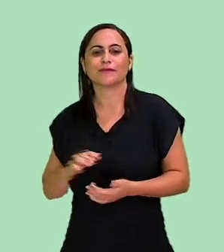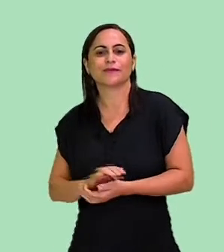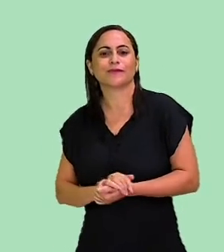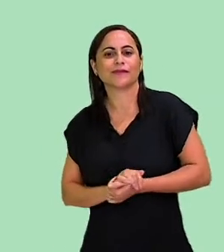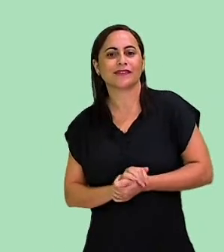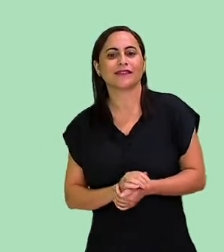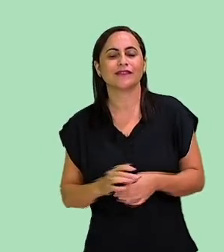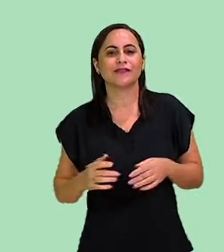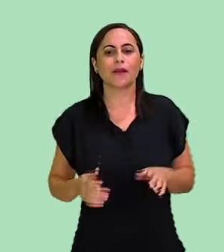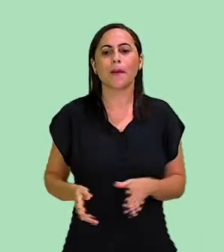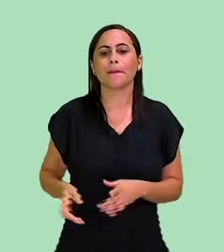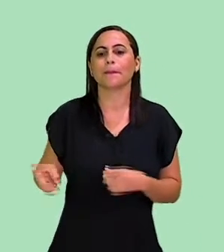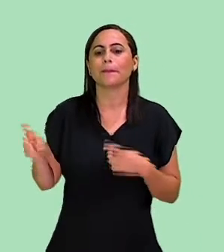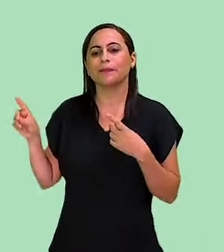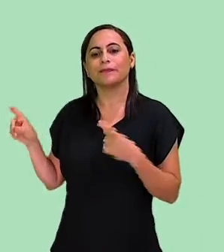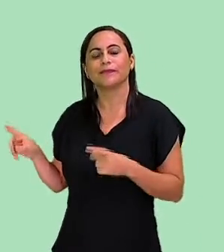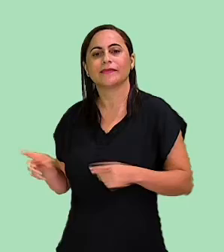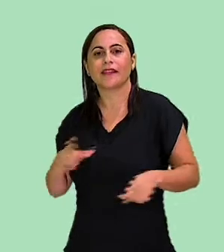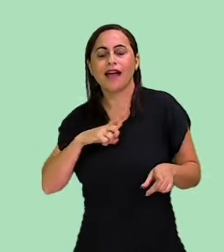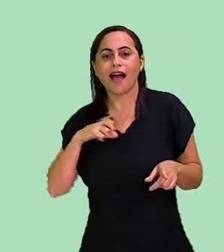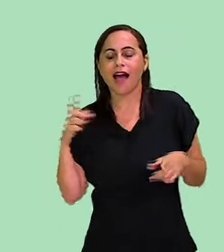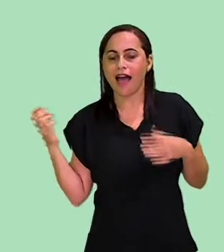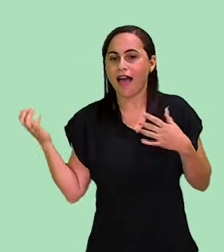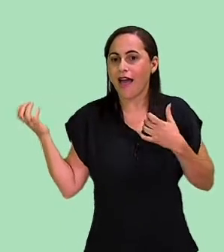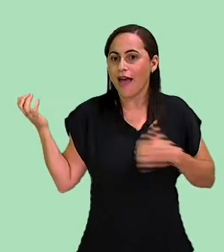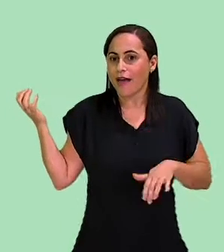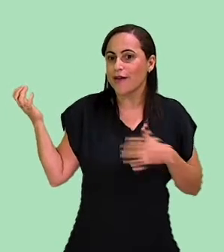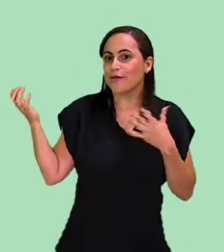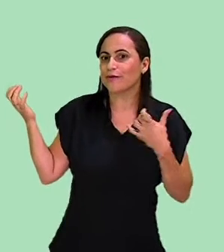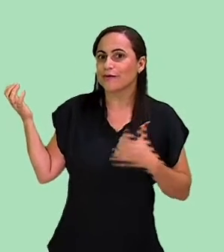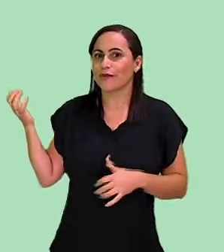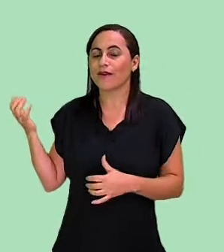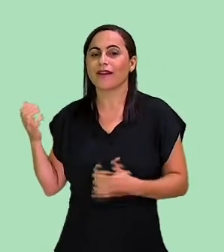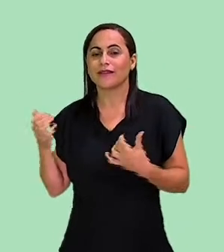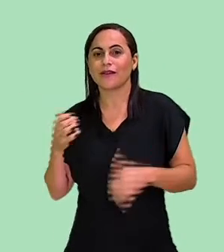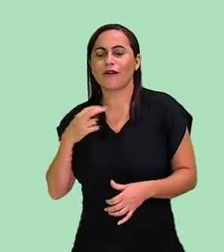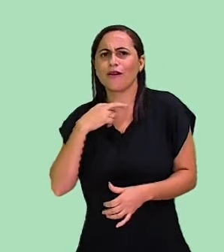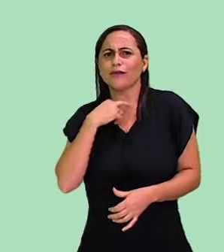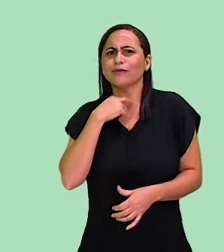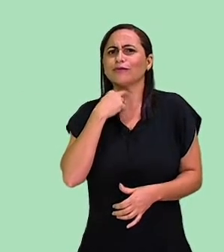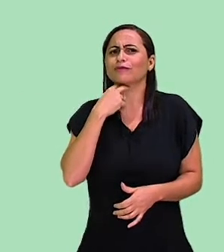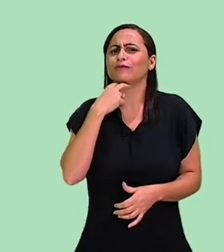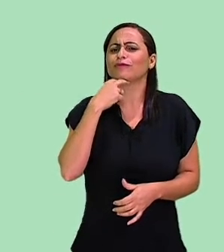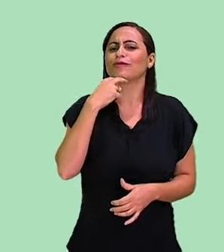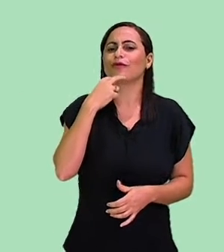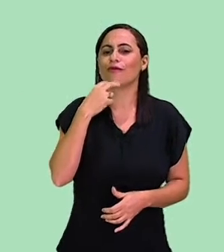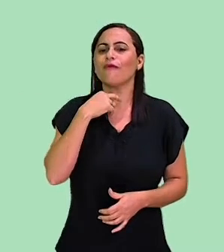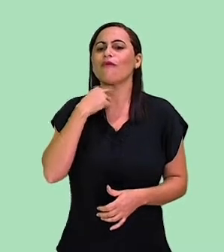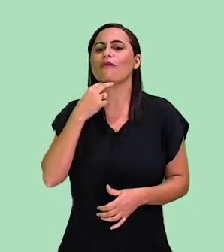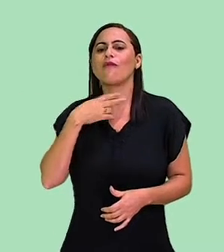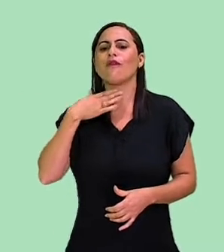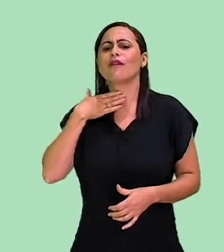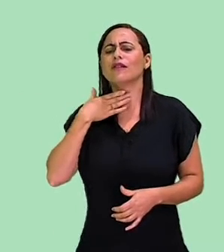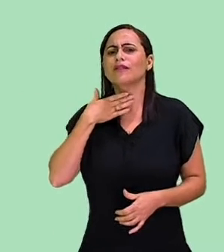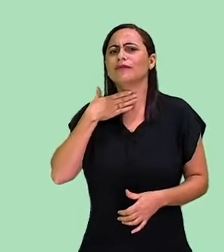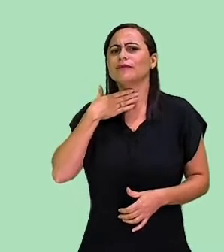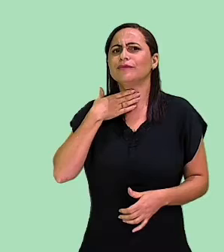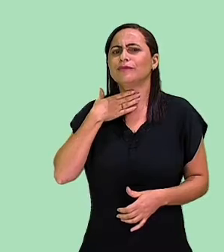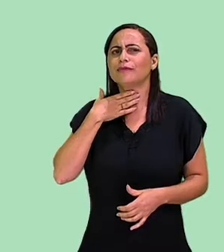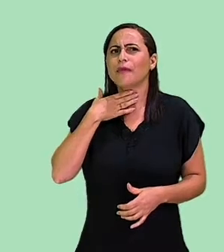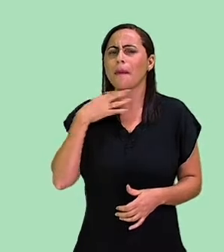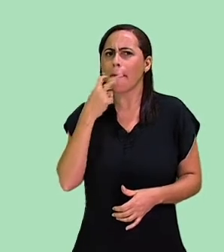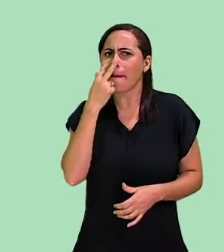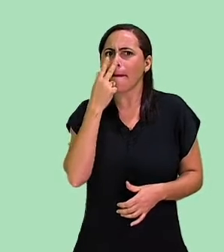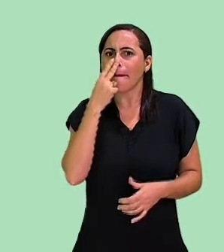eu perceber Tem as cordas vocais e é super demais A guitarra vibra